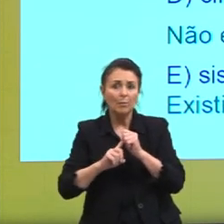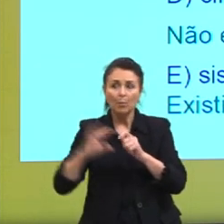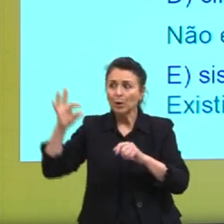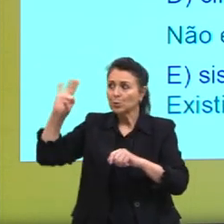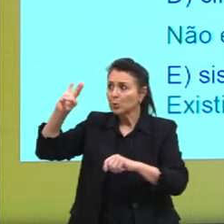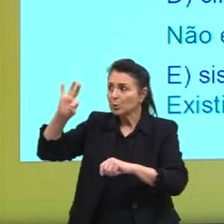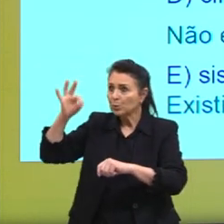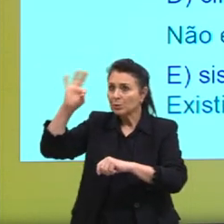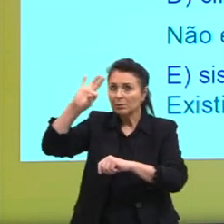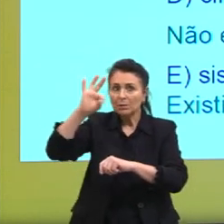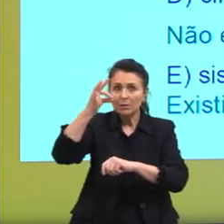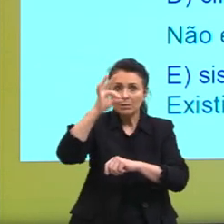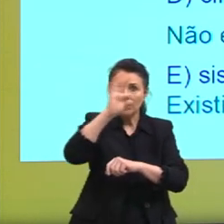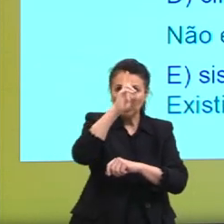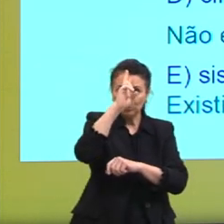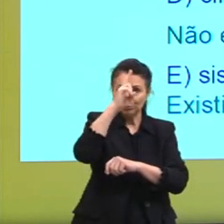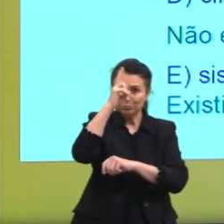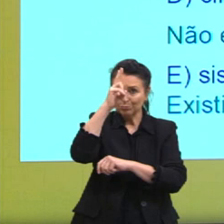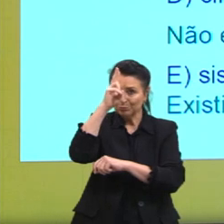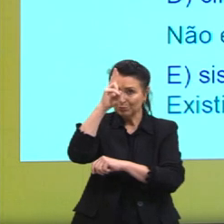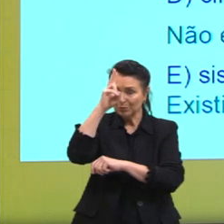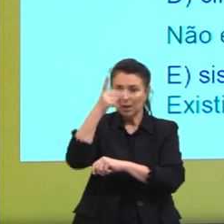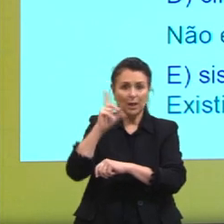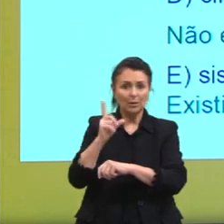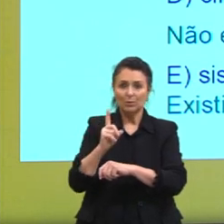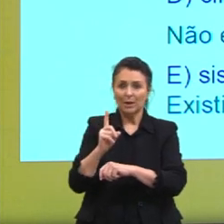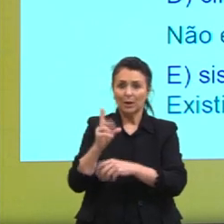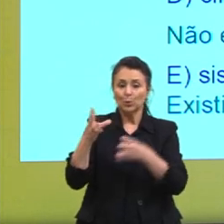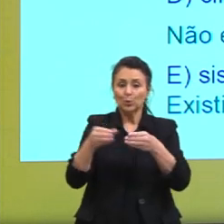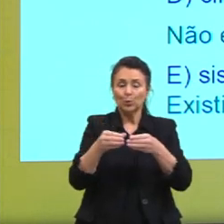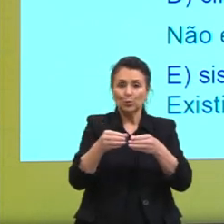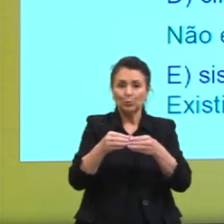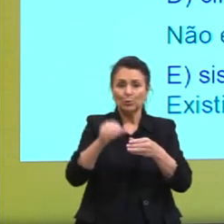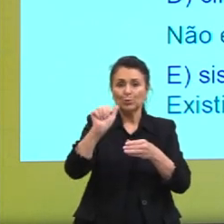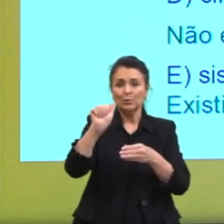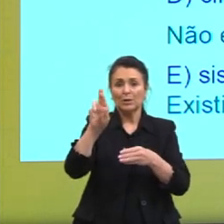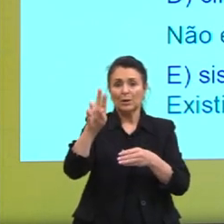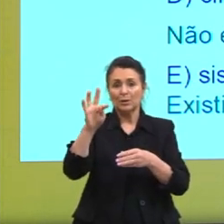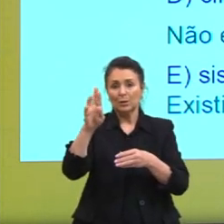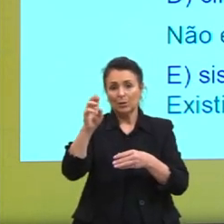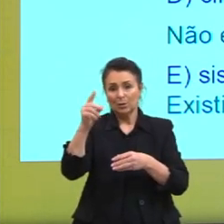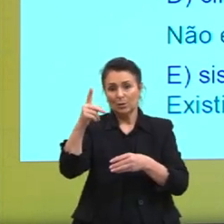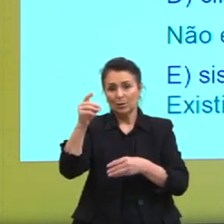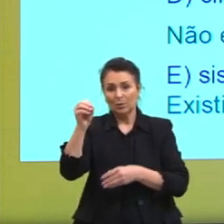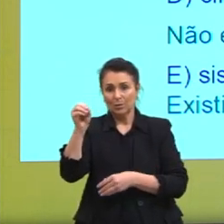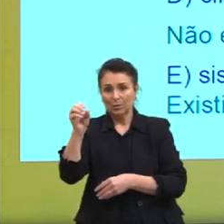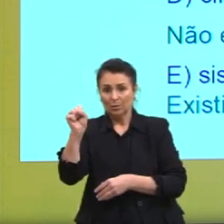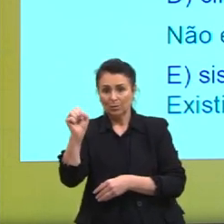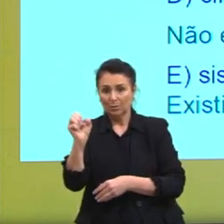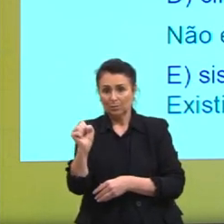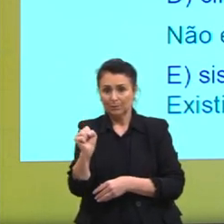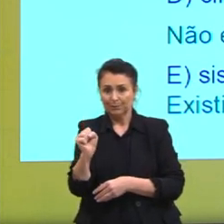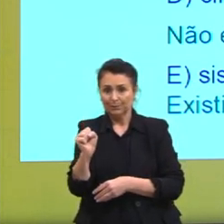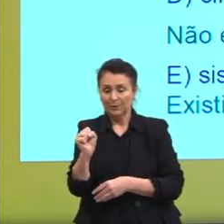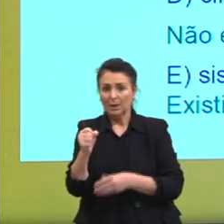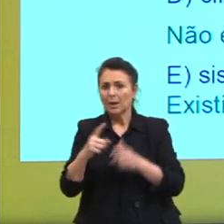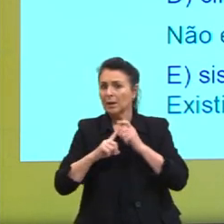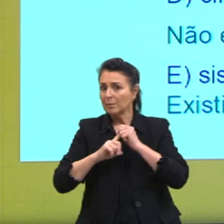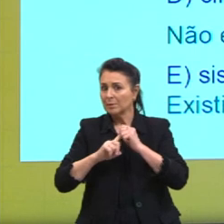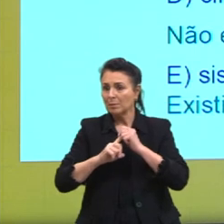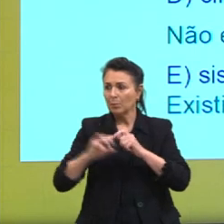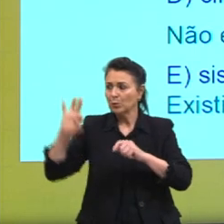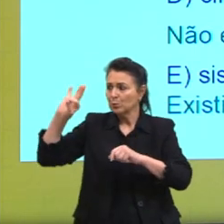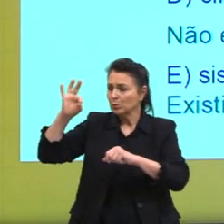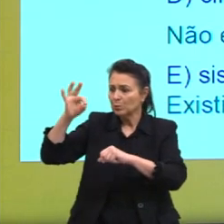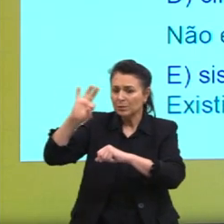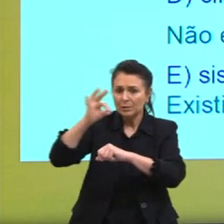característica que está presente nos artrópodes todos, tá? Ele vai ocorrer principalmente nos insetos e pouca